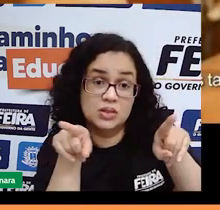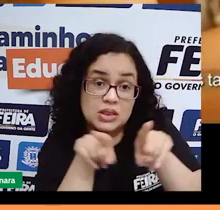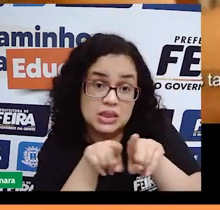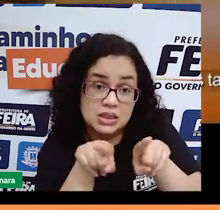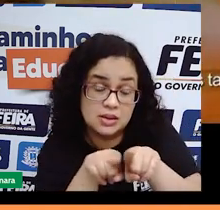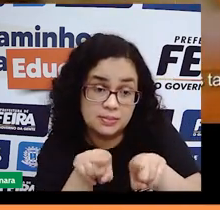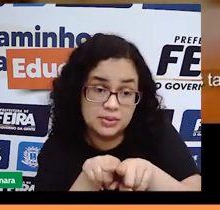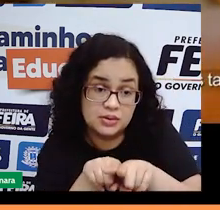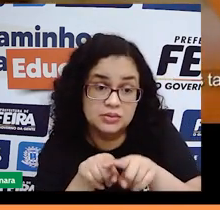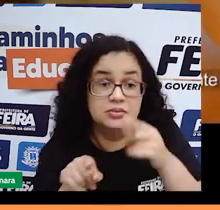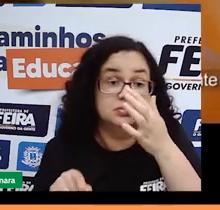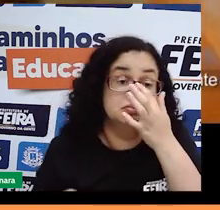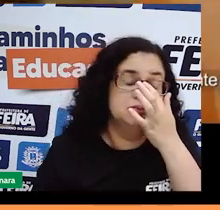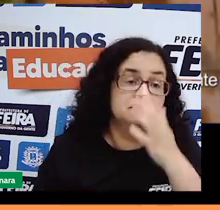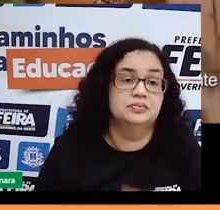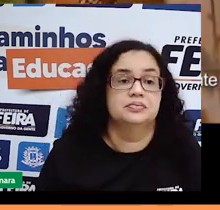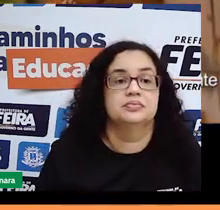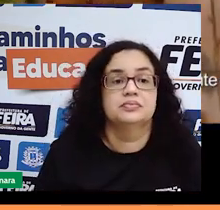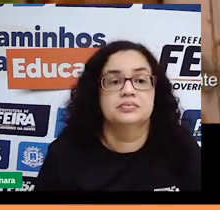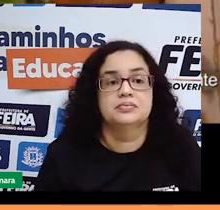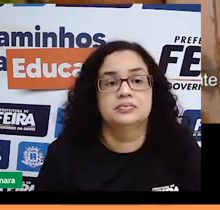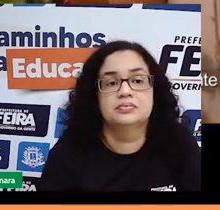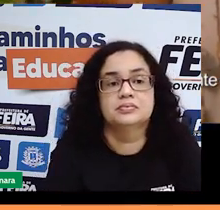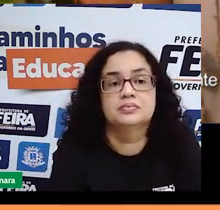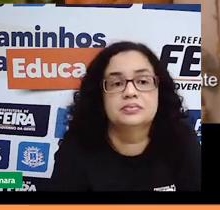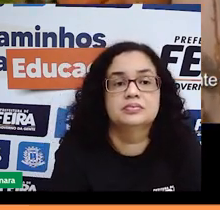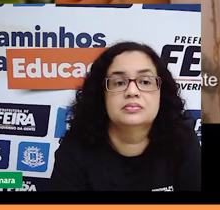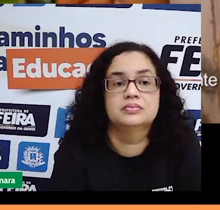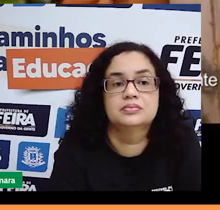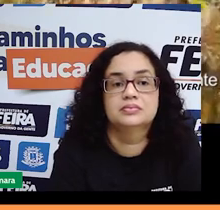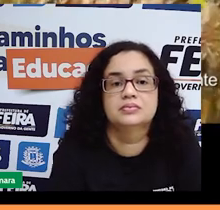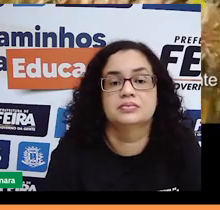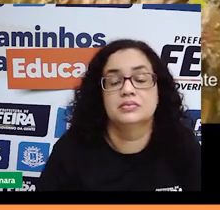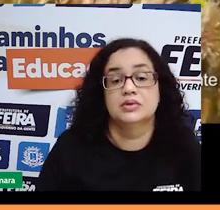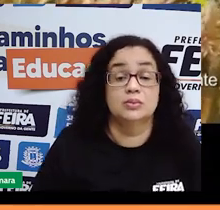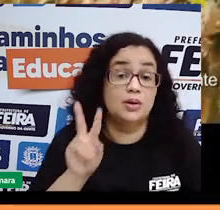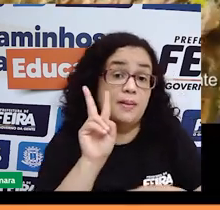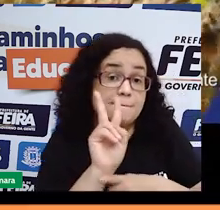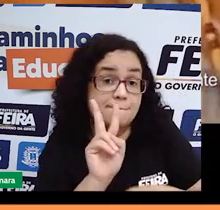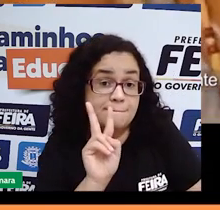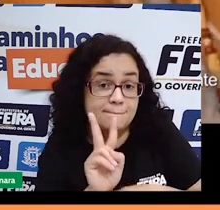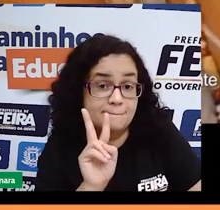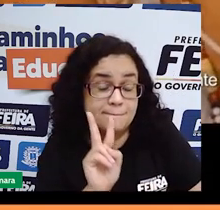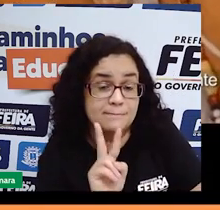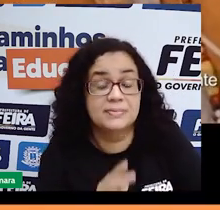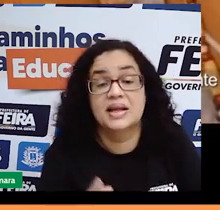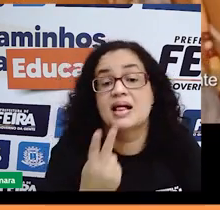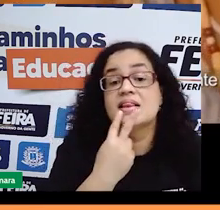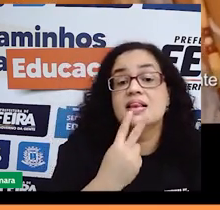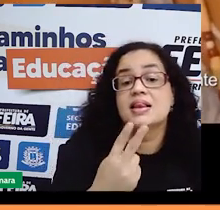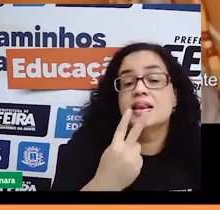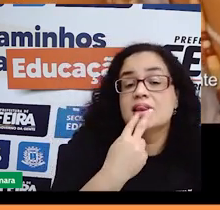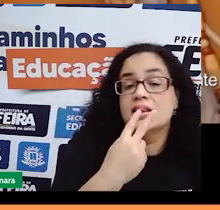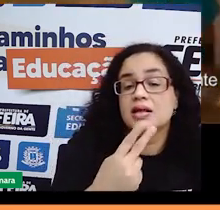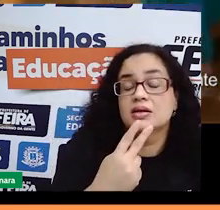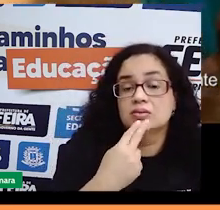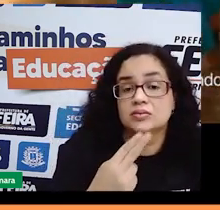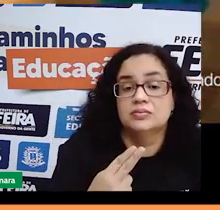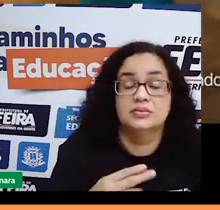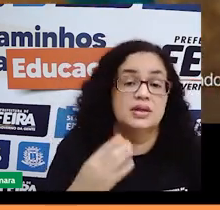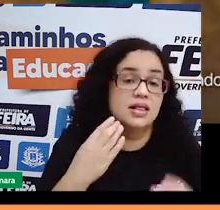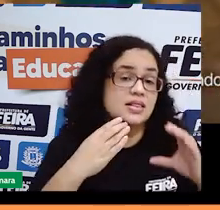essa segurança de cobrir o corpo. A gente se sente muito mais protegido. A língua fica mais solta para cantar.